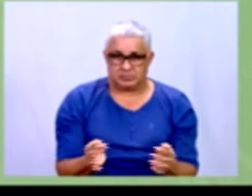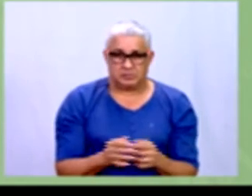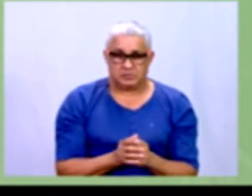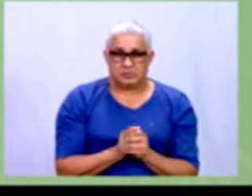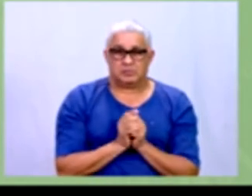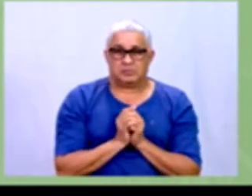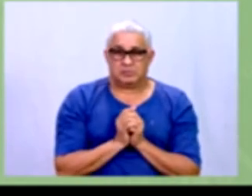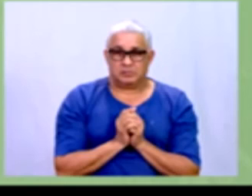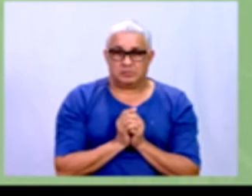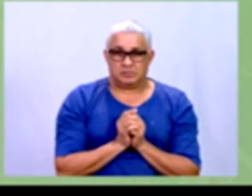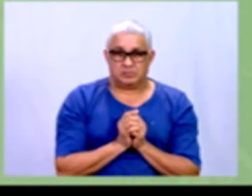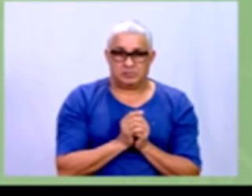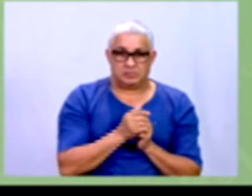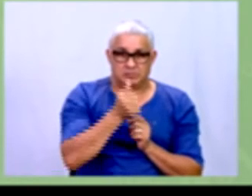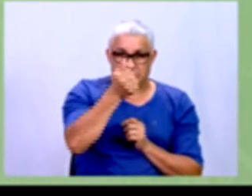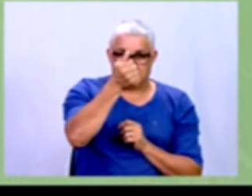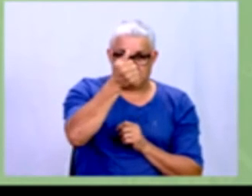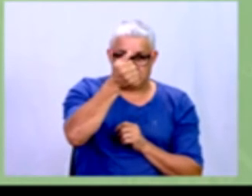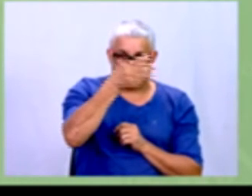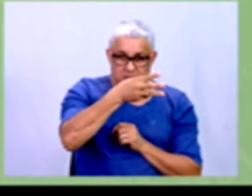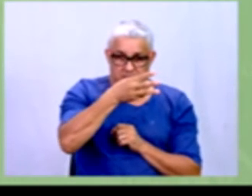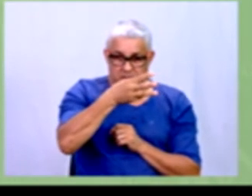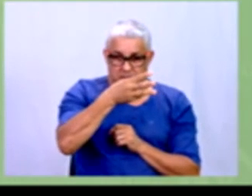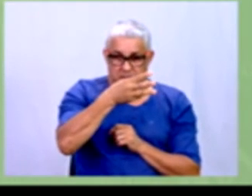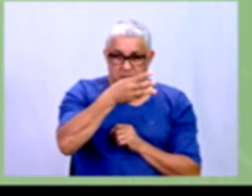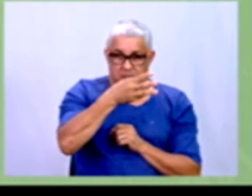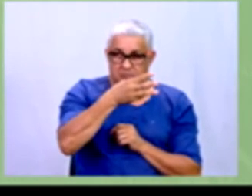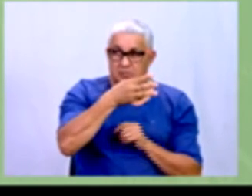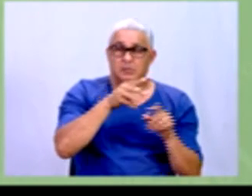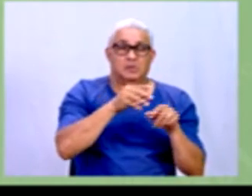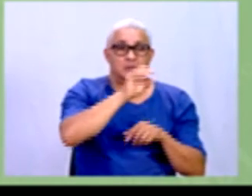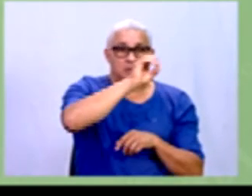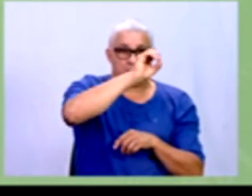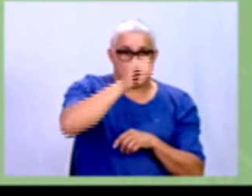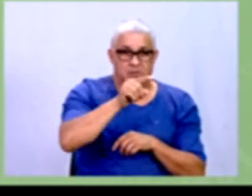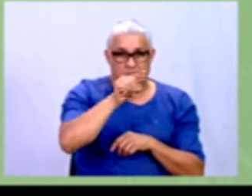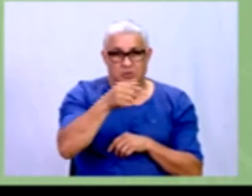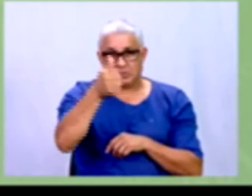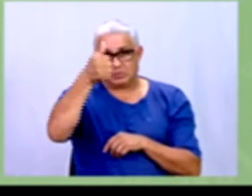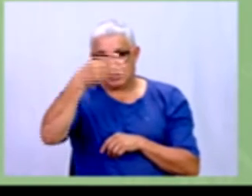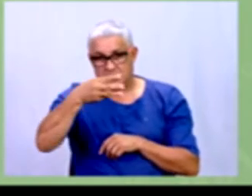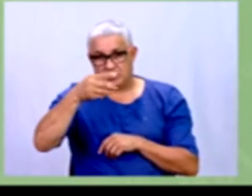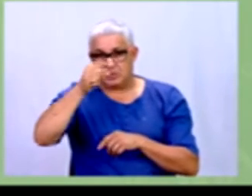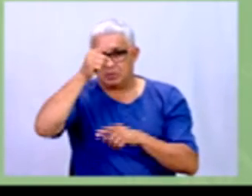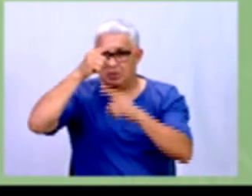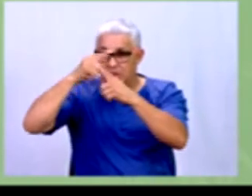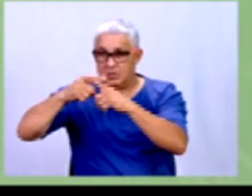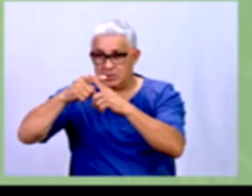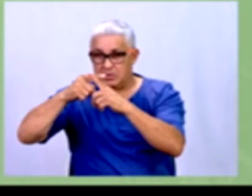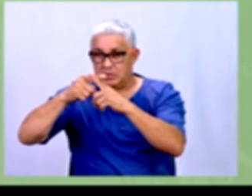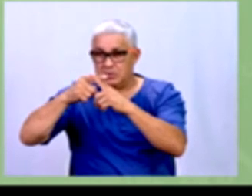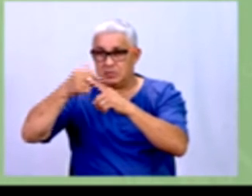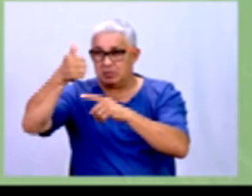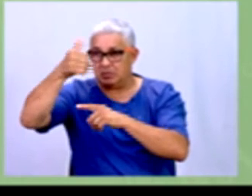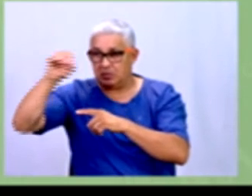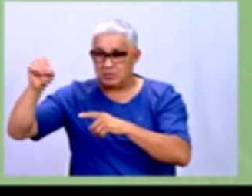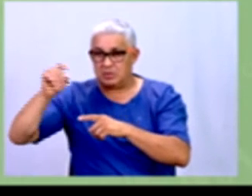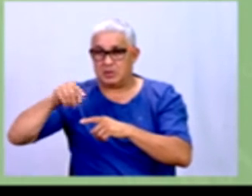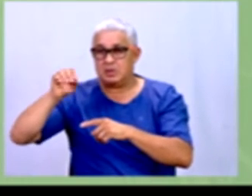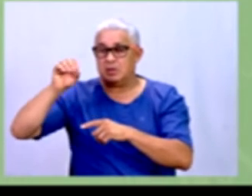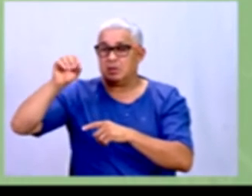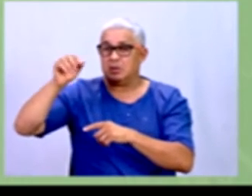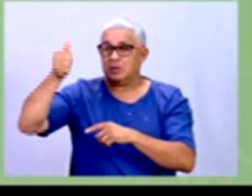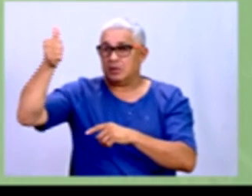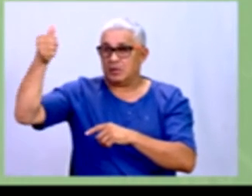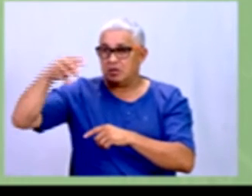percentual aqui, pegar o 13, o 0,13 e multiplicar por 100, é aqui, a gente vai ter 13%. Então, é mais bonito a gente